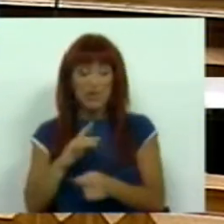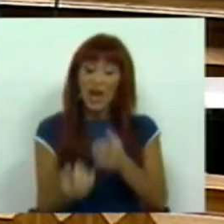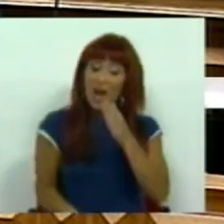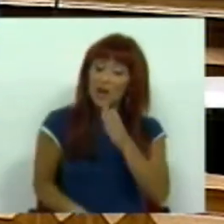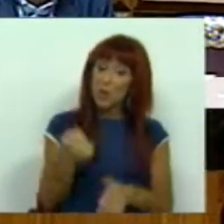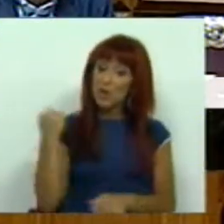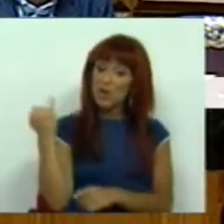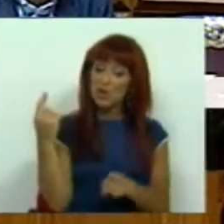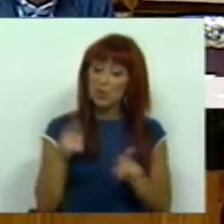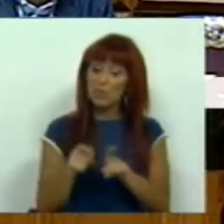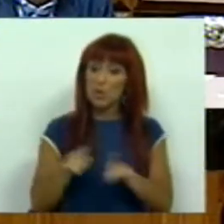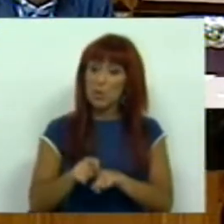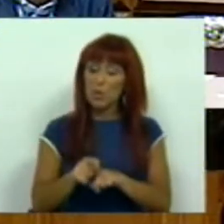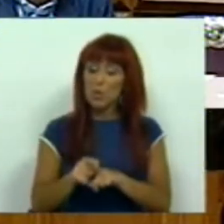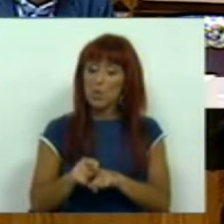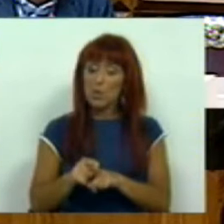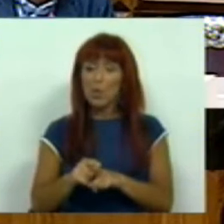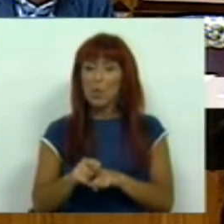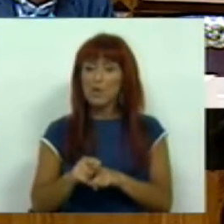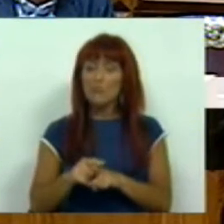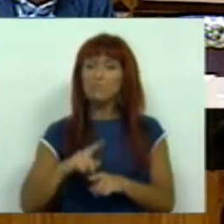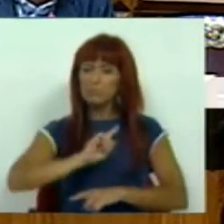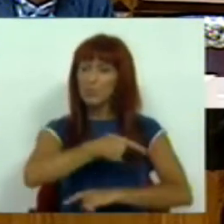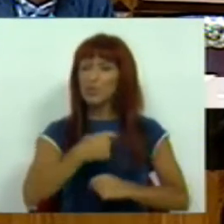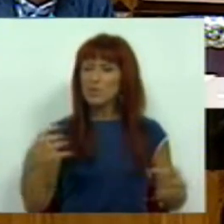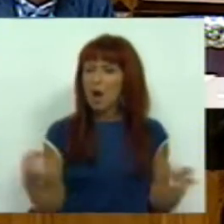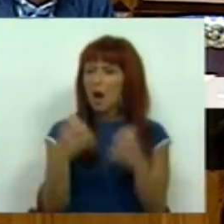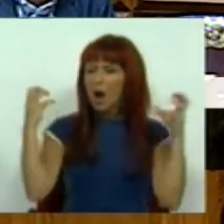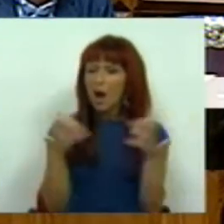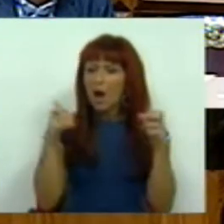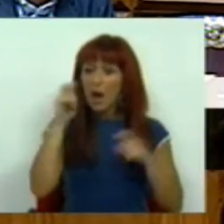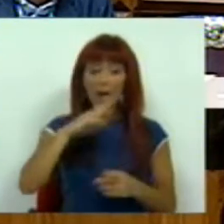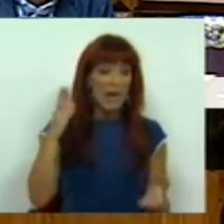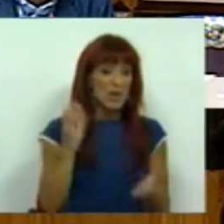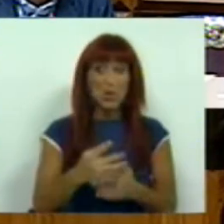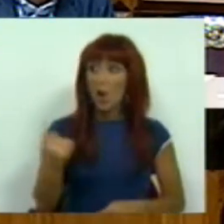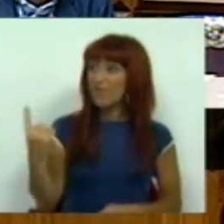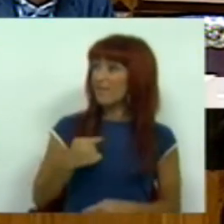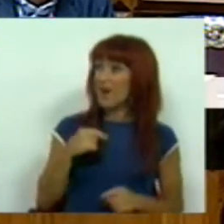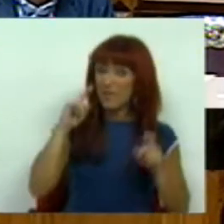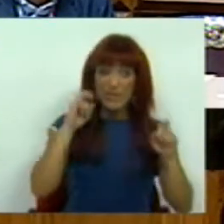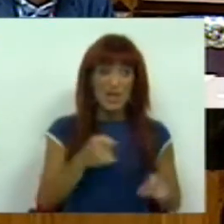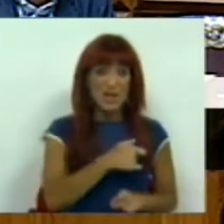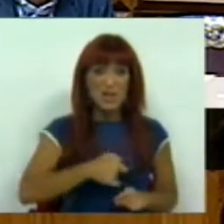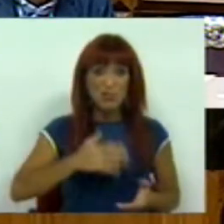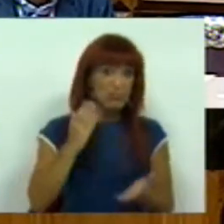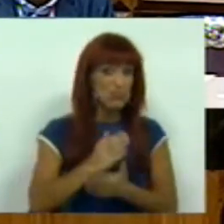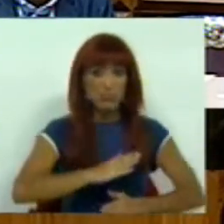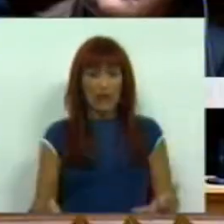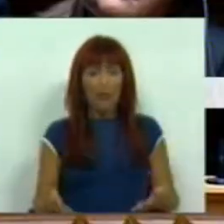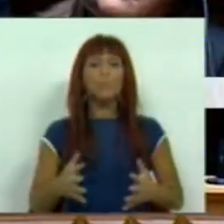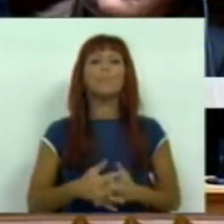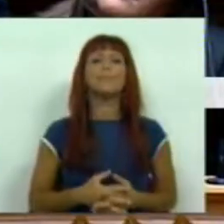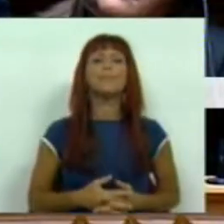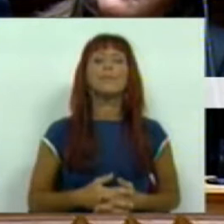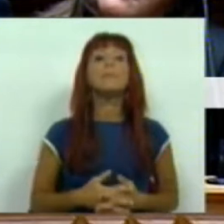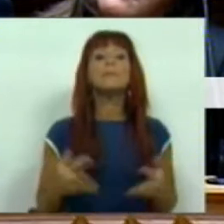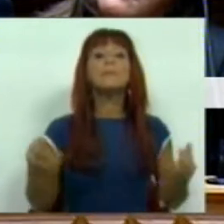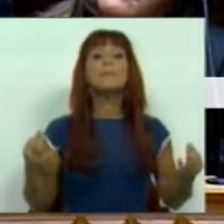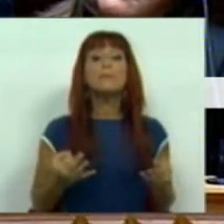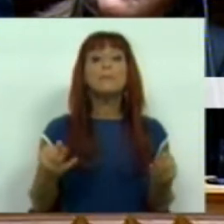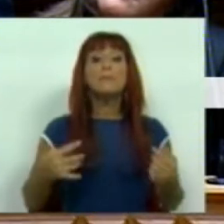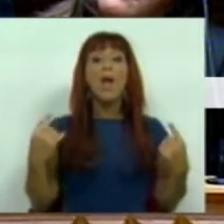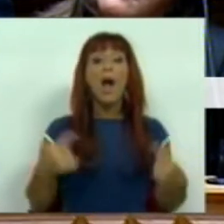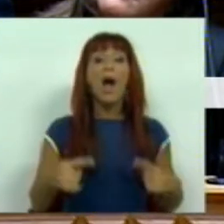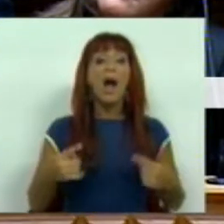instrumento poderoso de conflitualidade a quem tem apenas o dever de fiscalizar. E, de facto,